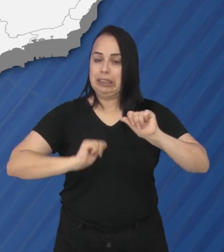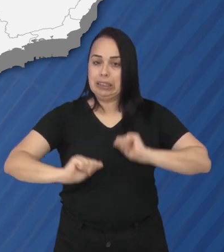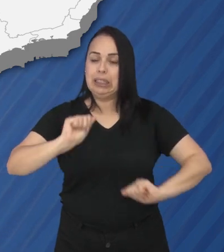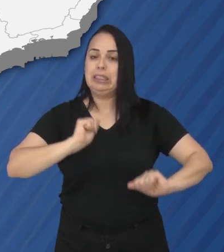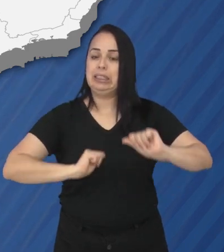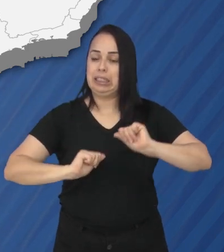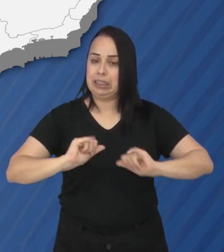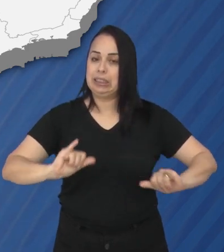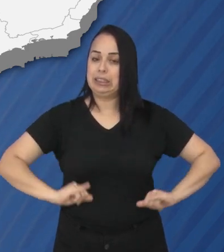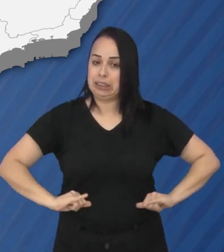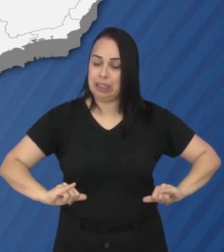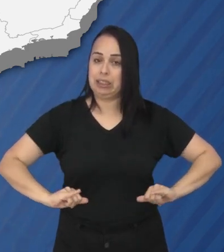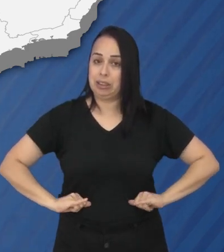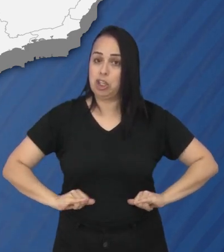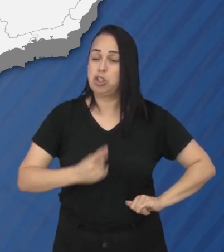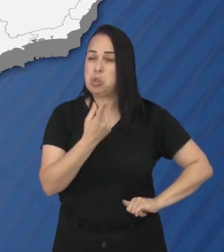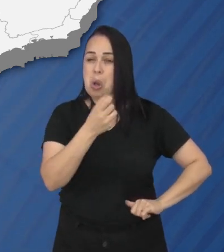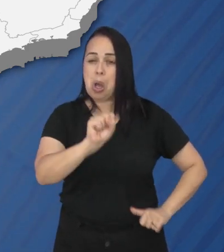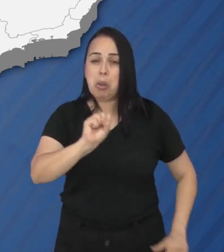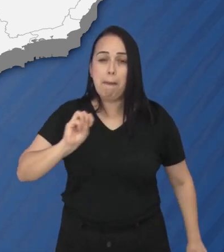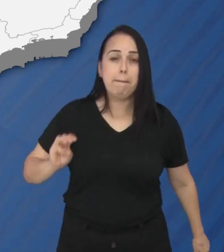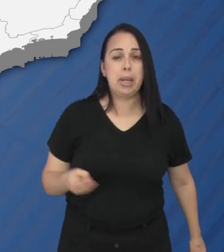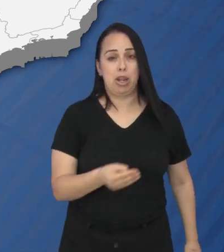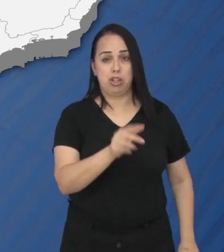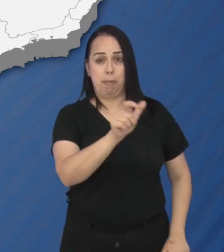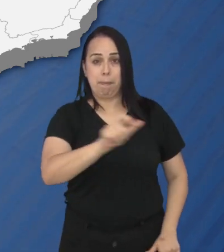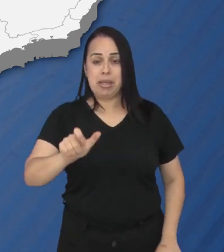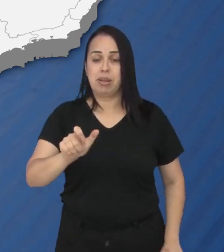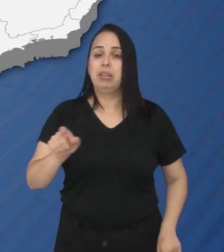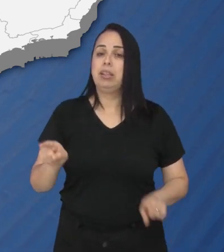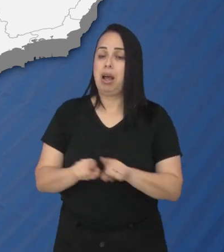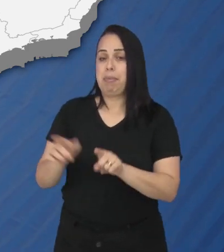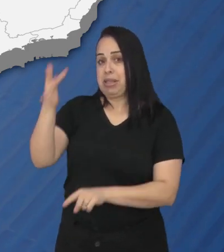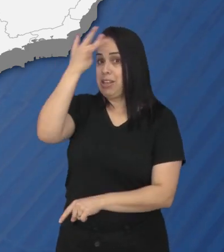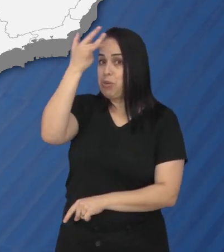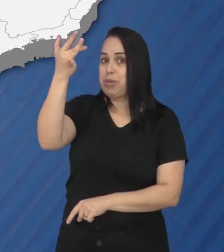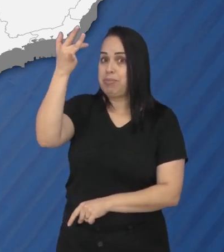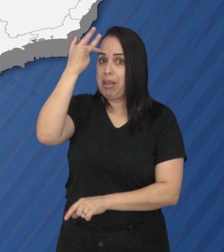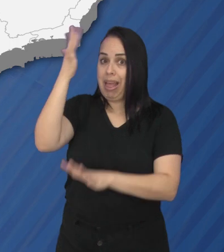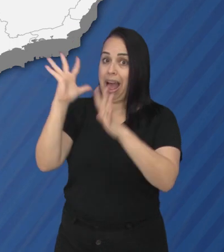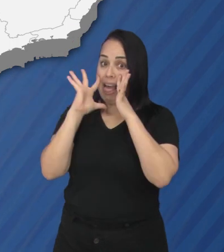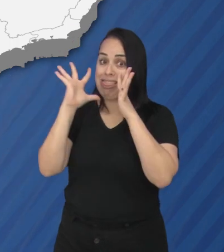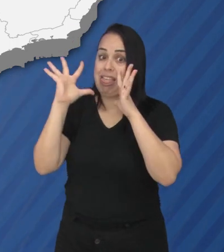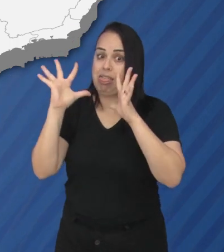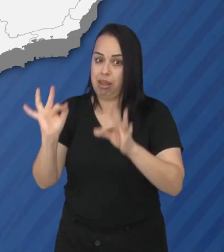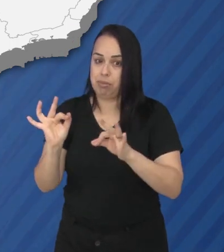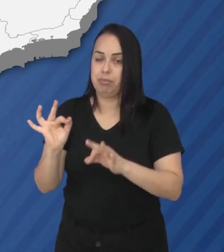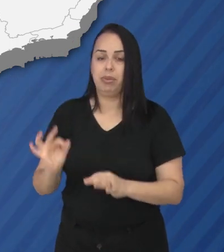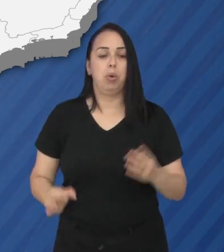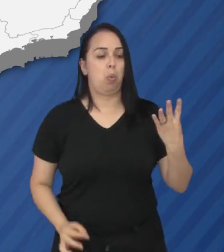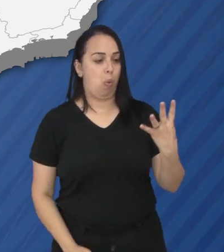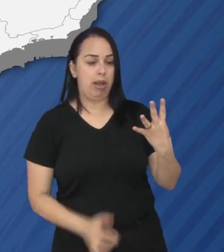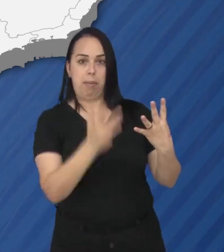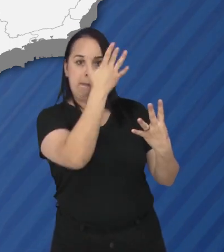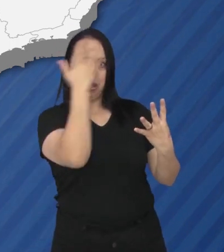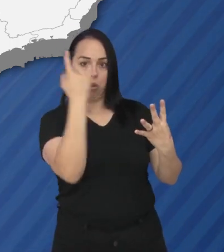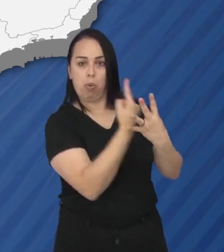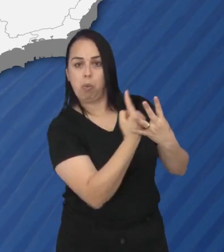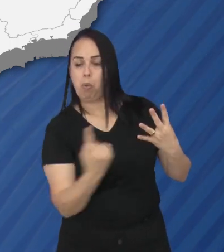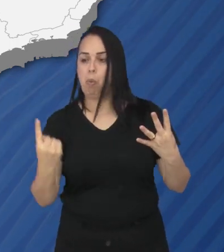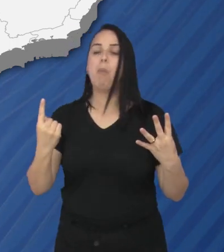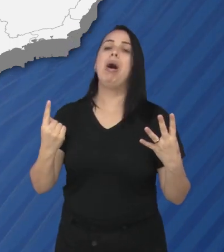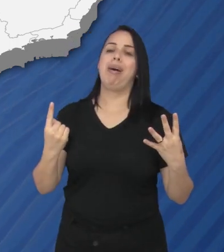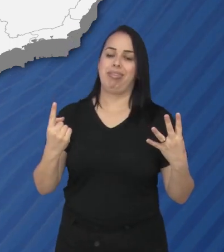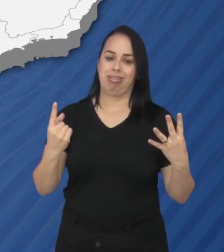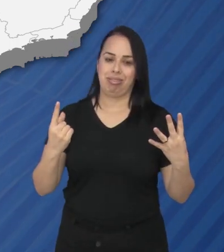seja, mais de 18 milhões de pessoas. Há ainda um alerta sobre a saúde mental dos brasileiros, já que uma em cada